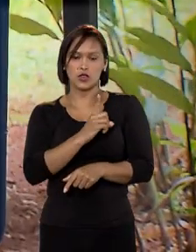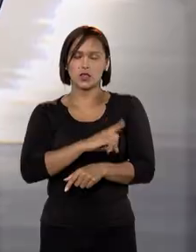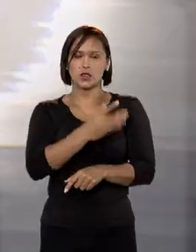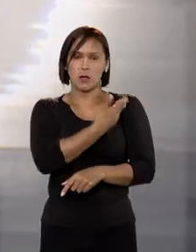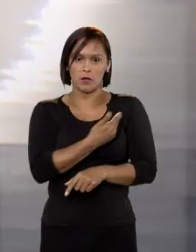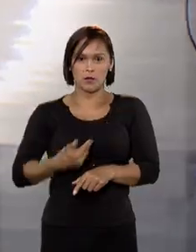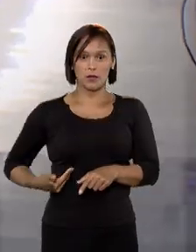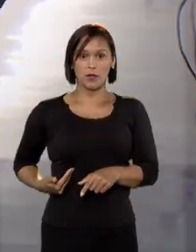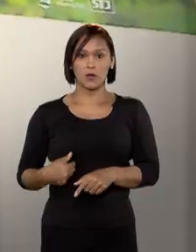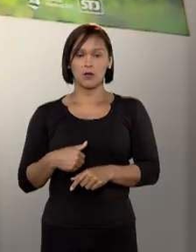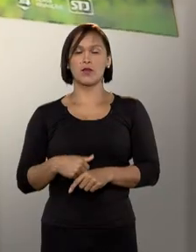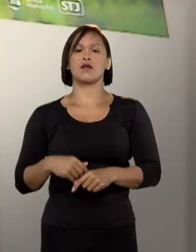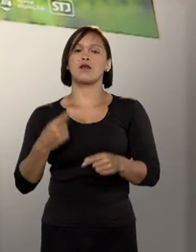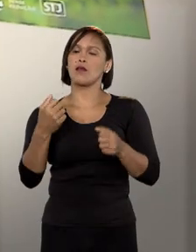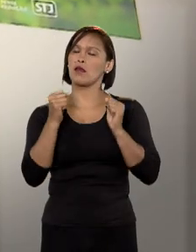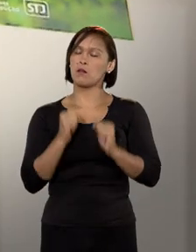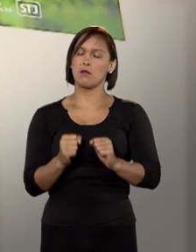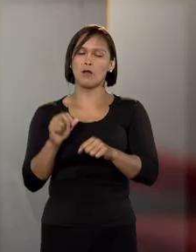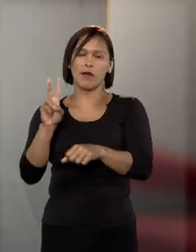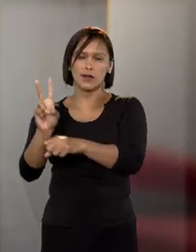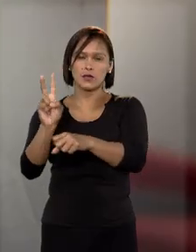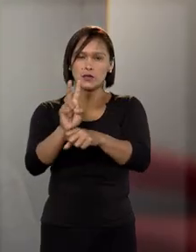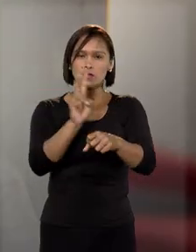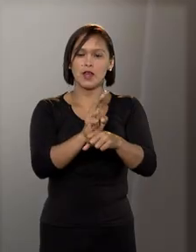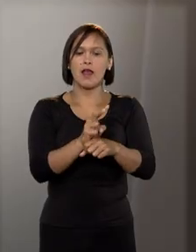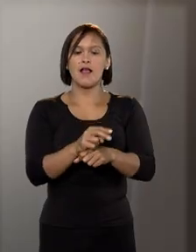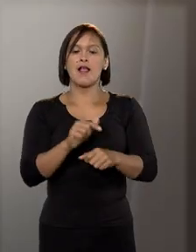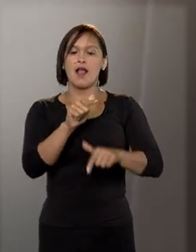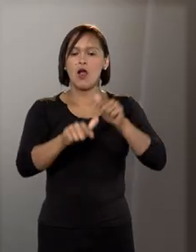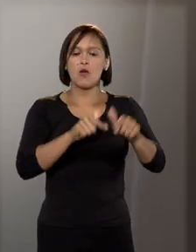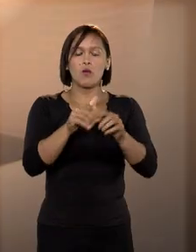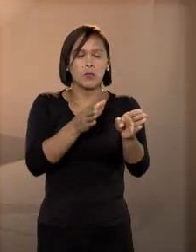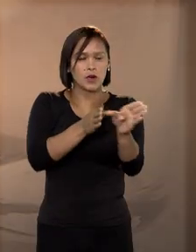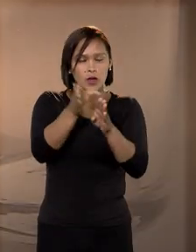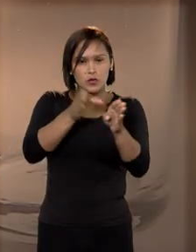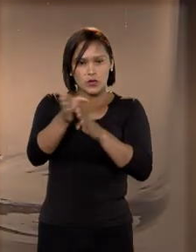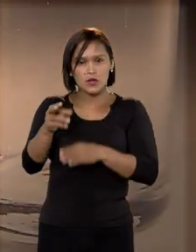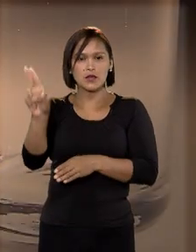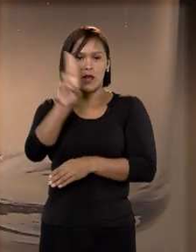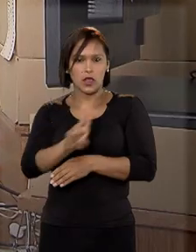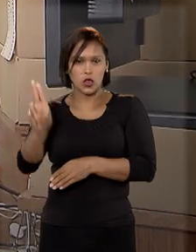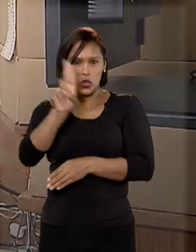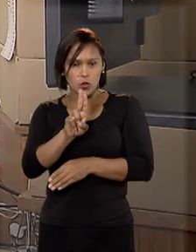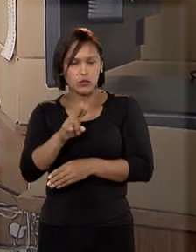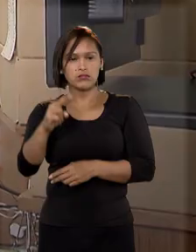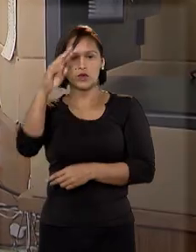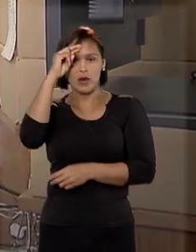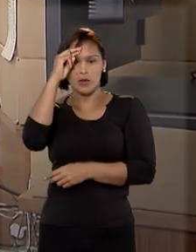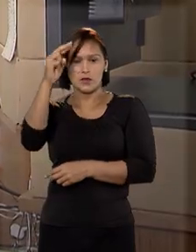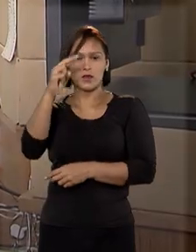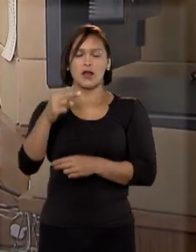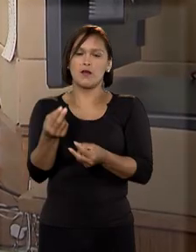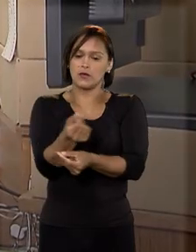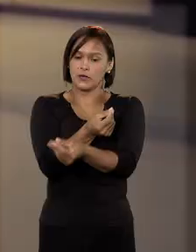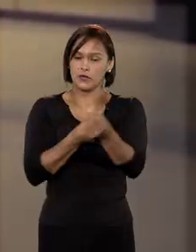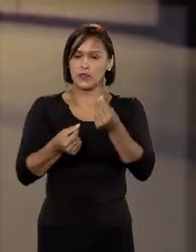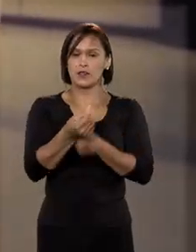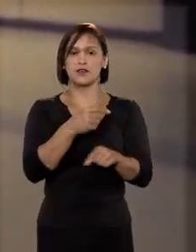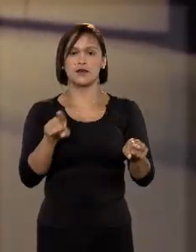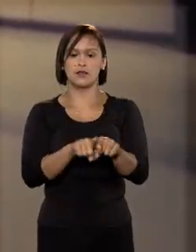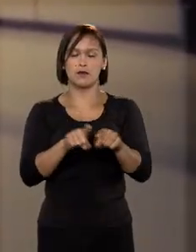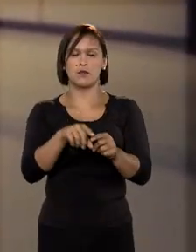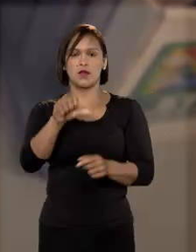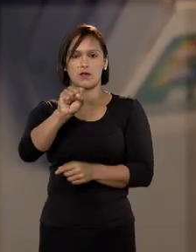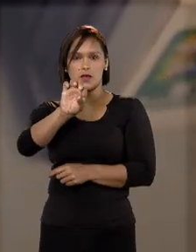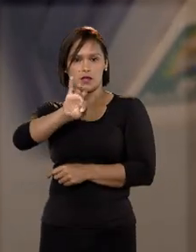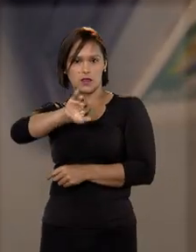mais sustentável e estimula os servidores a usarem de maneira responsável os recursos naturais, materiais e financeiros